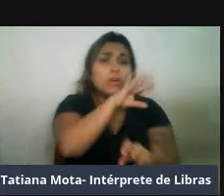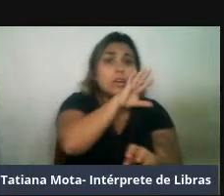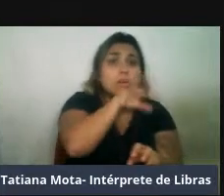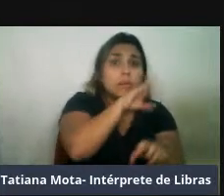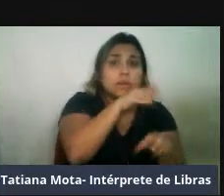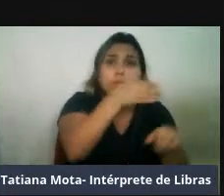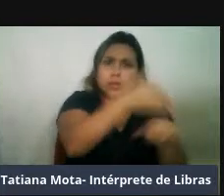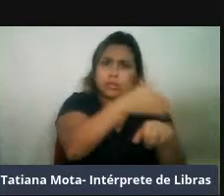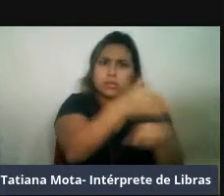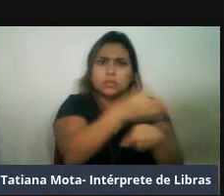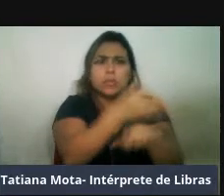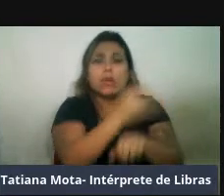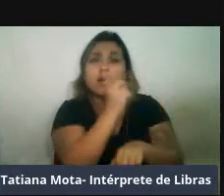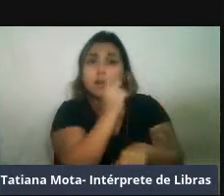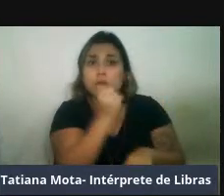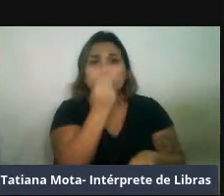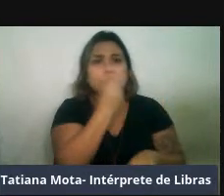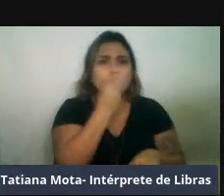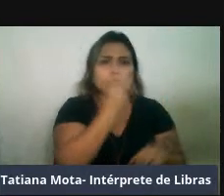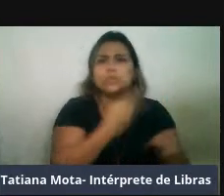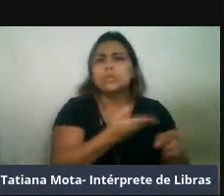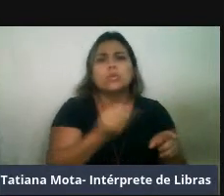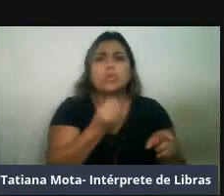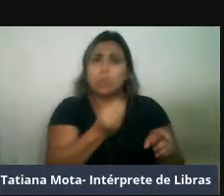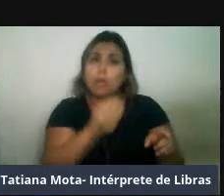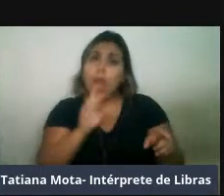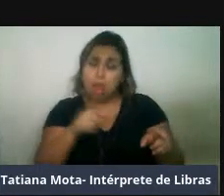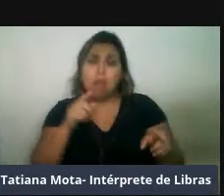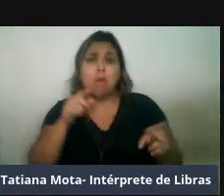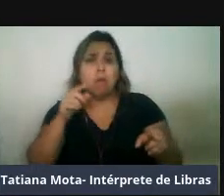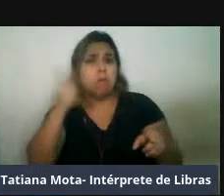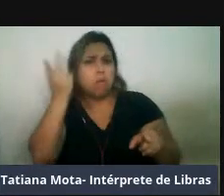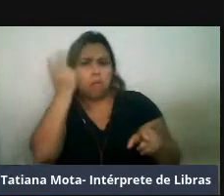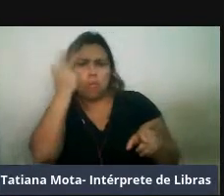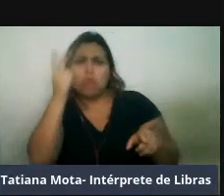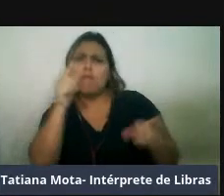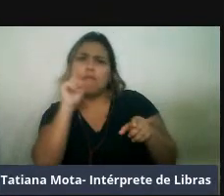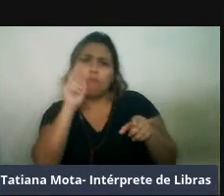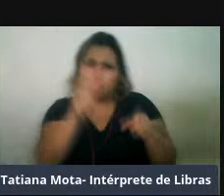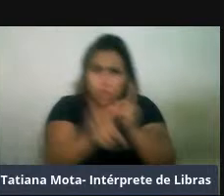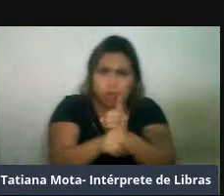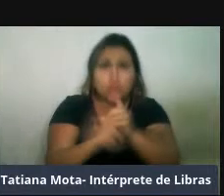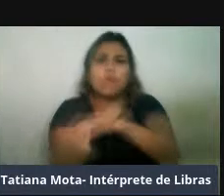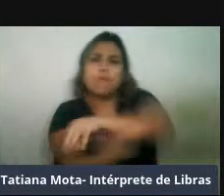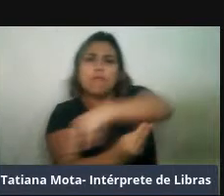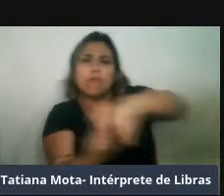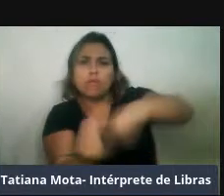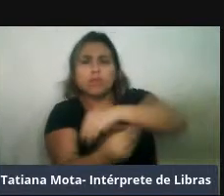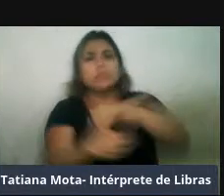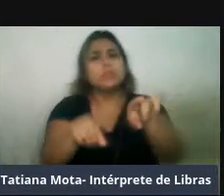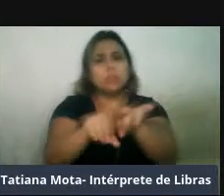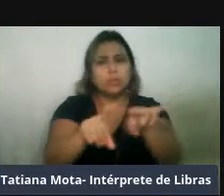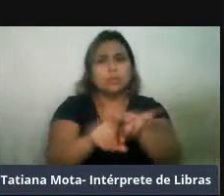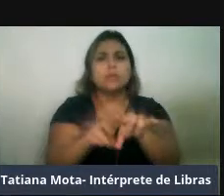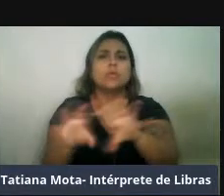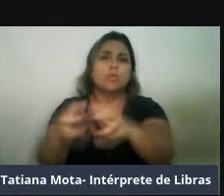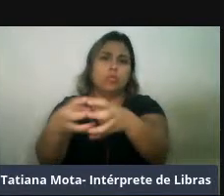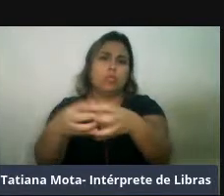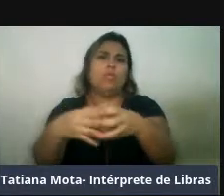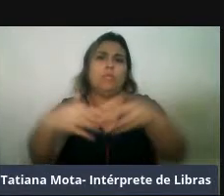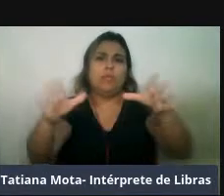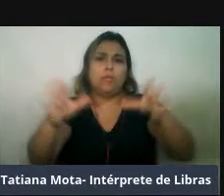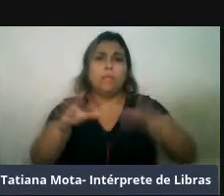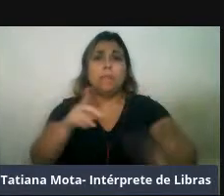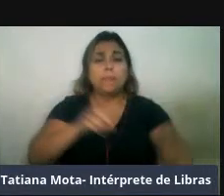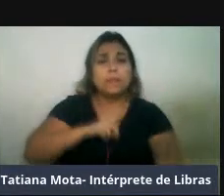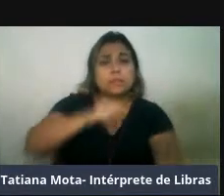é muito comum a gente acabar envolvendo um grupo maior aqui, né, envolvendo o conjunto. Então, hoje nós temos mais ou menos 129